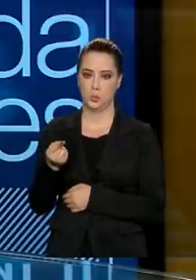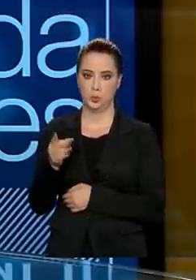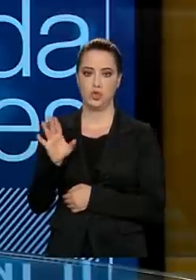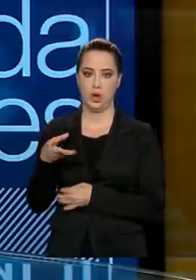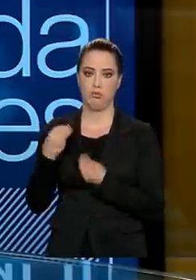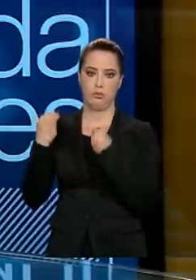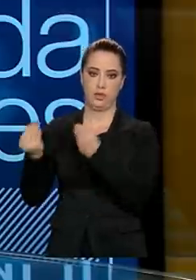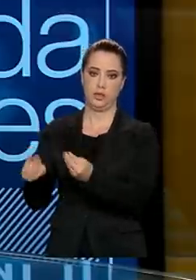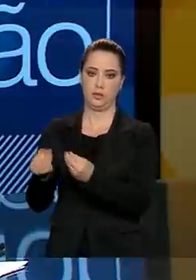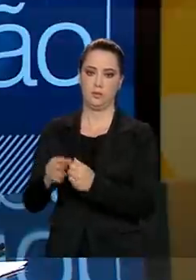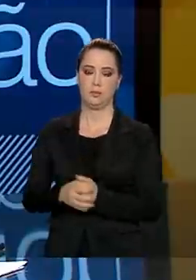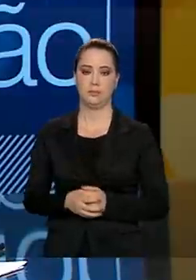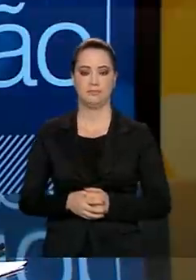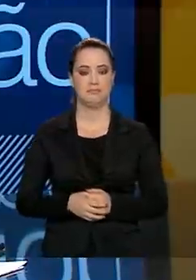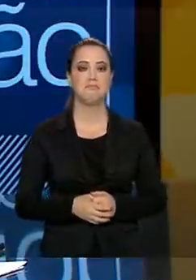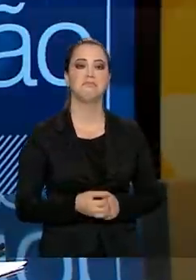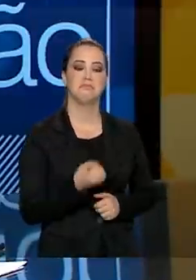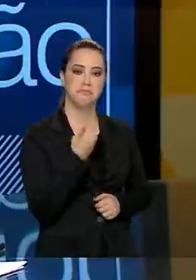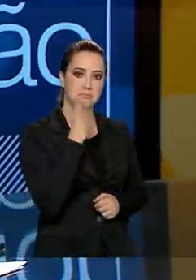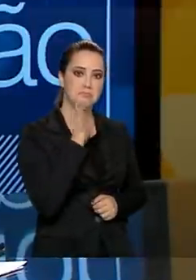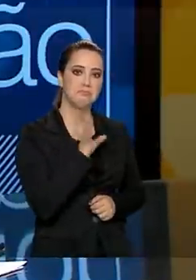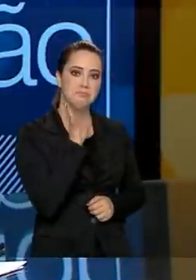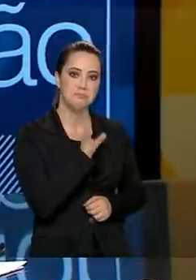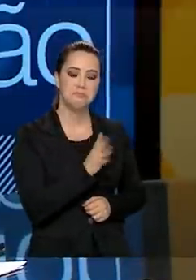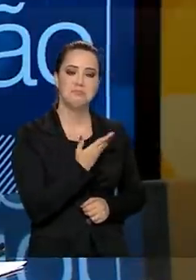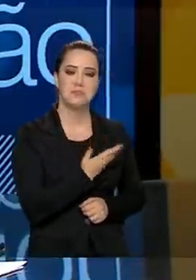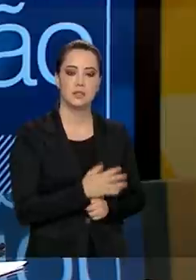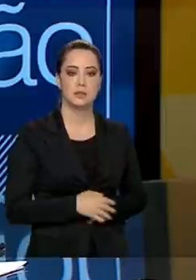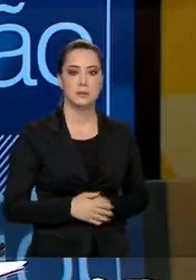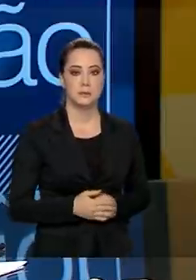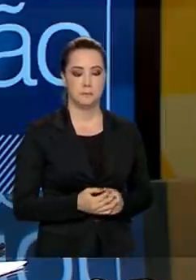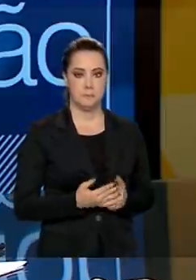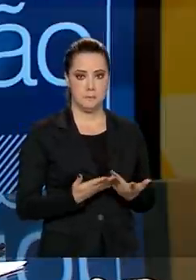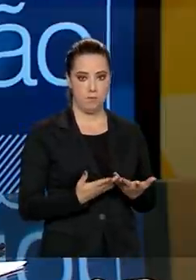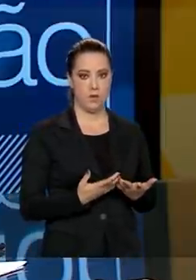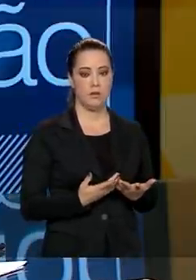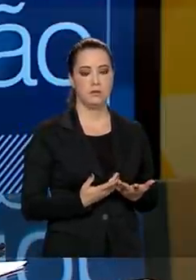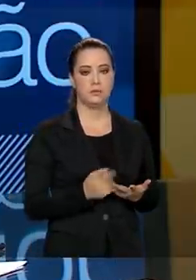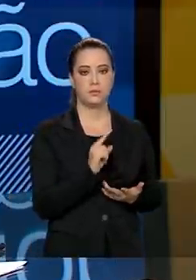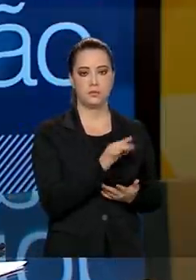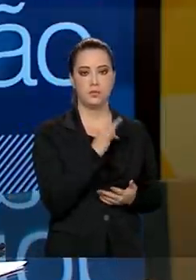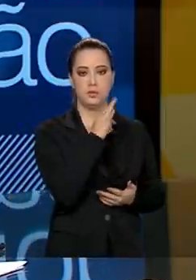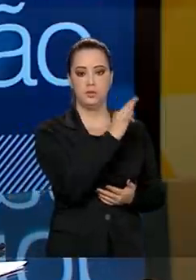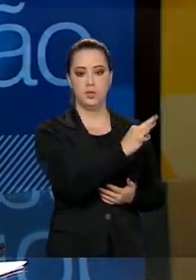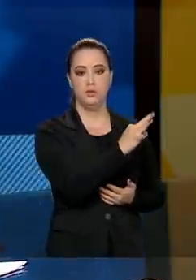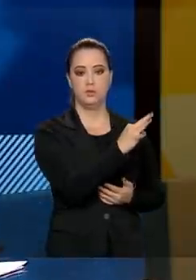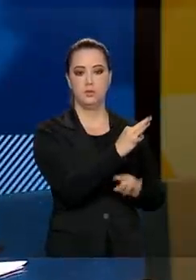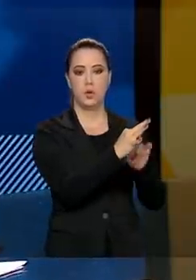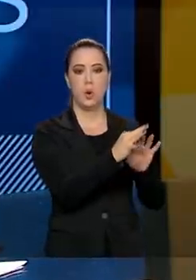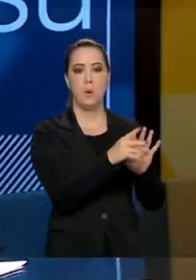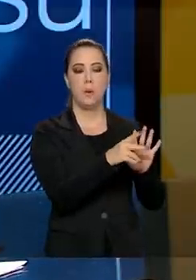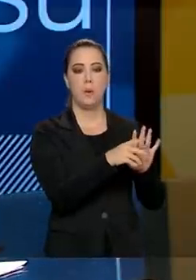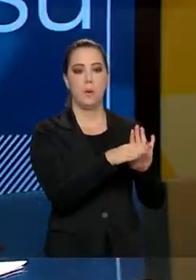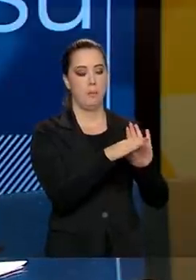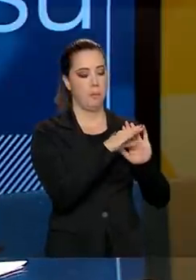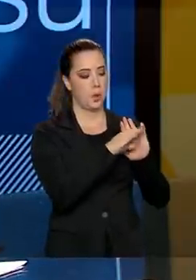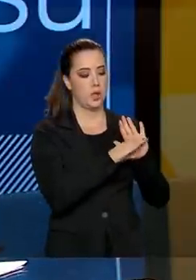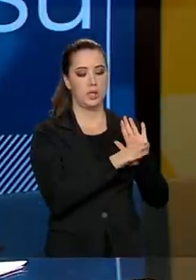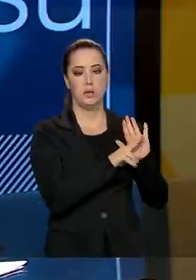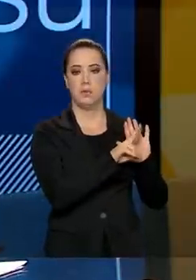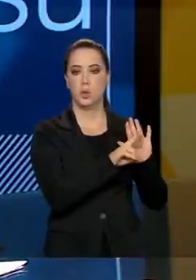alunos. Muito bacana. Secretário, e o Futuris, que é esse